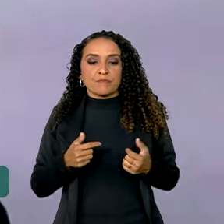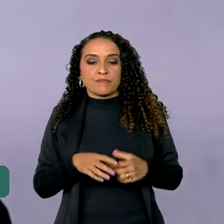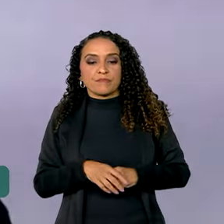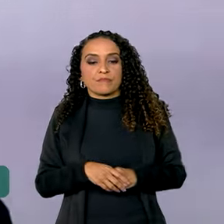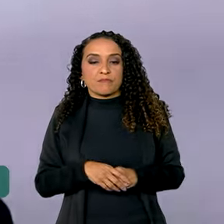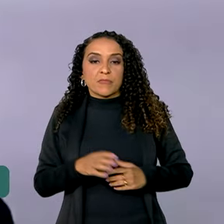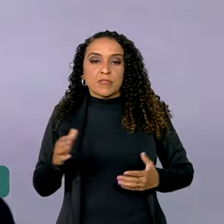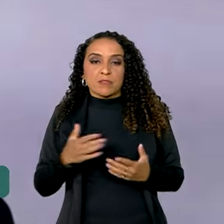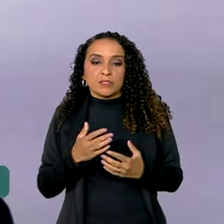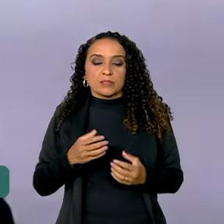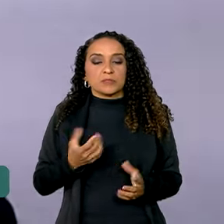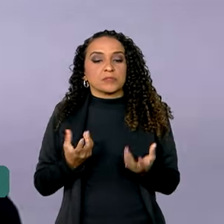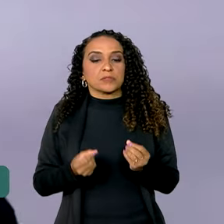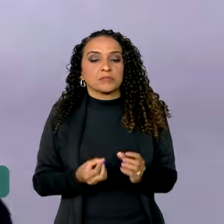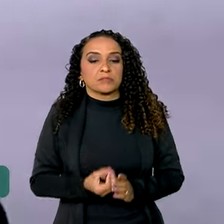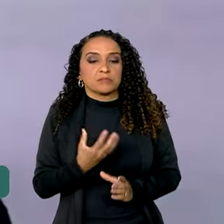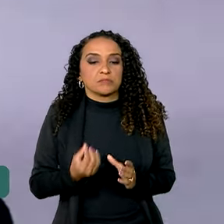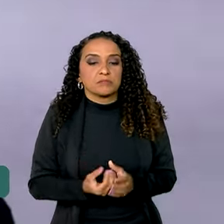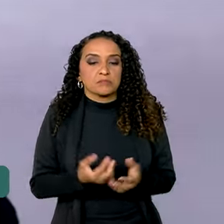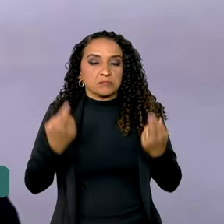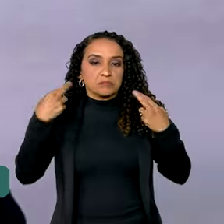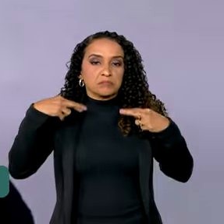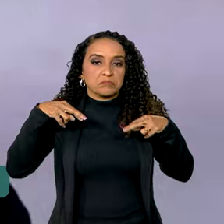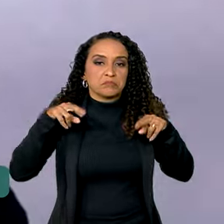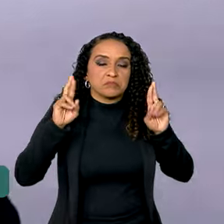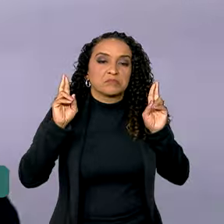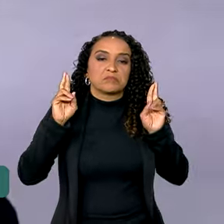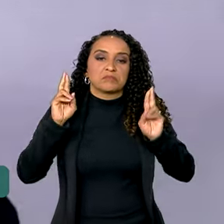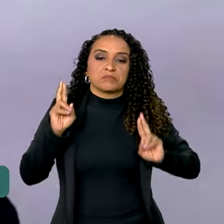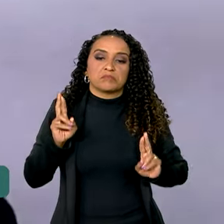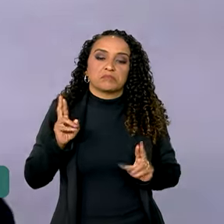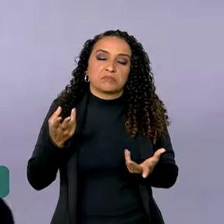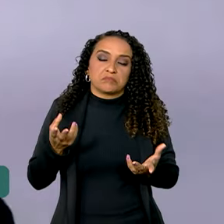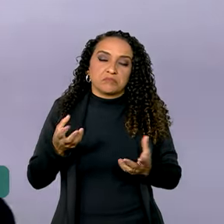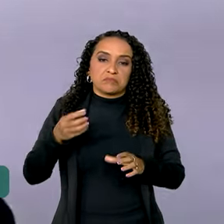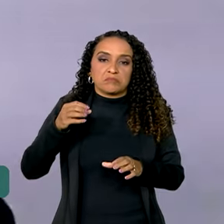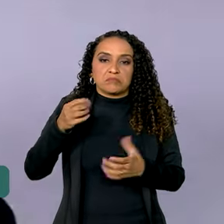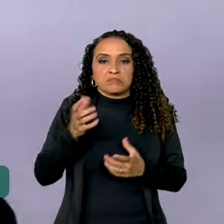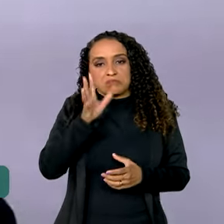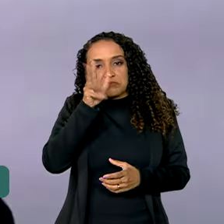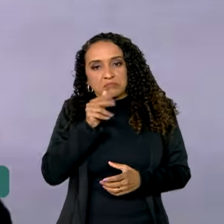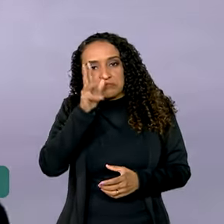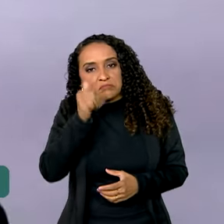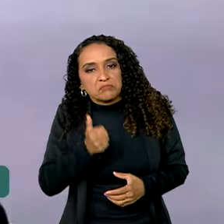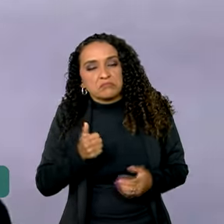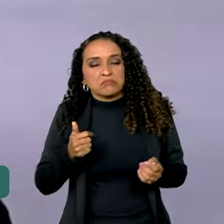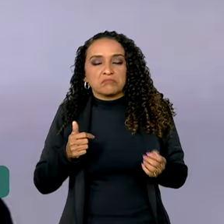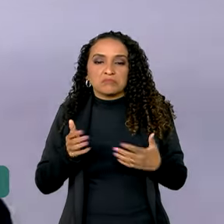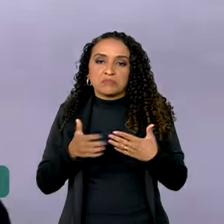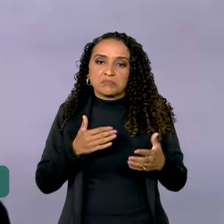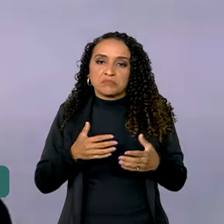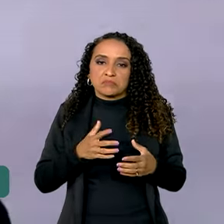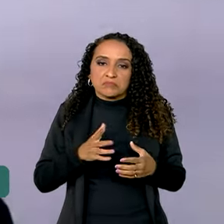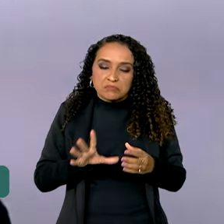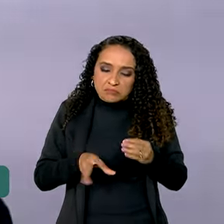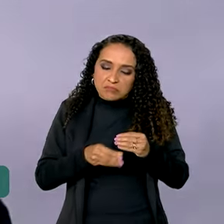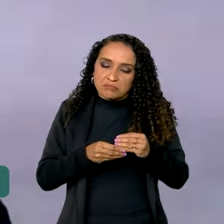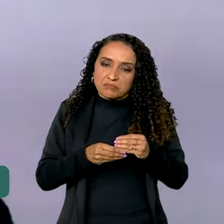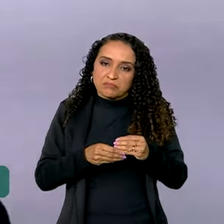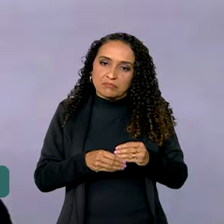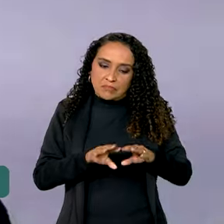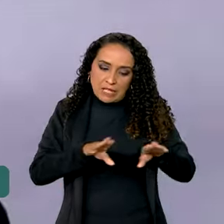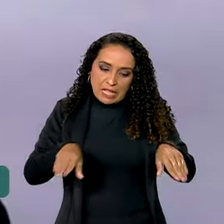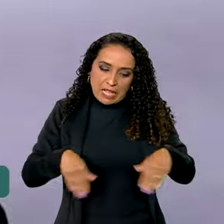algumas matrizes de ovinos ou caprinos que ela possa implementar ali na sua